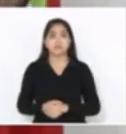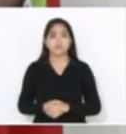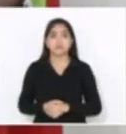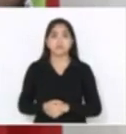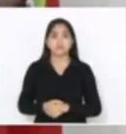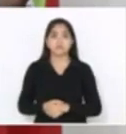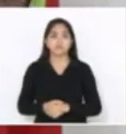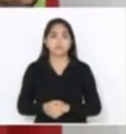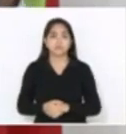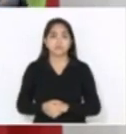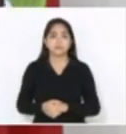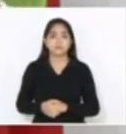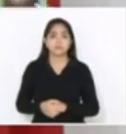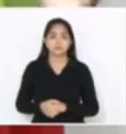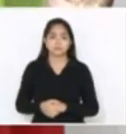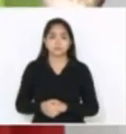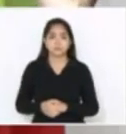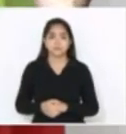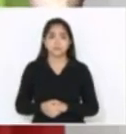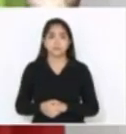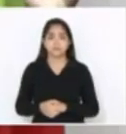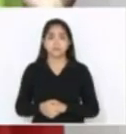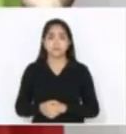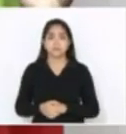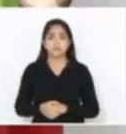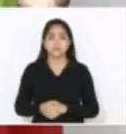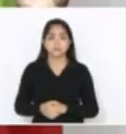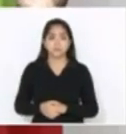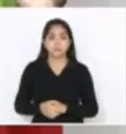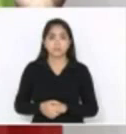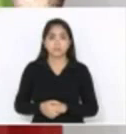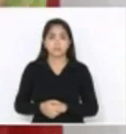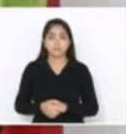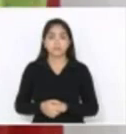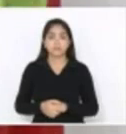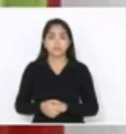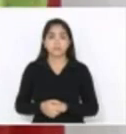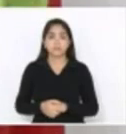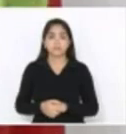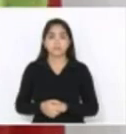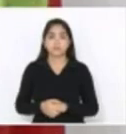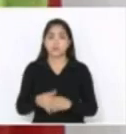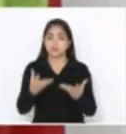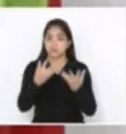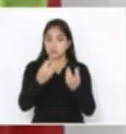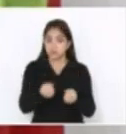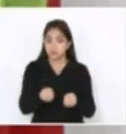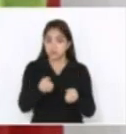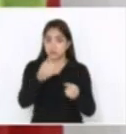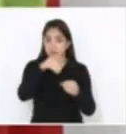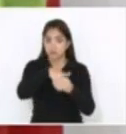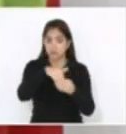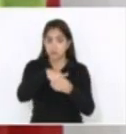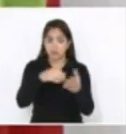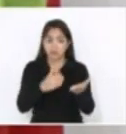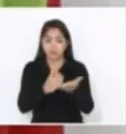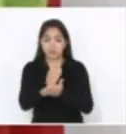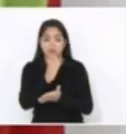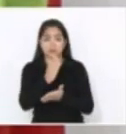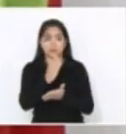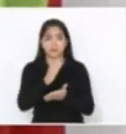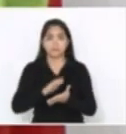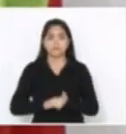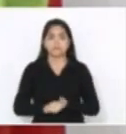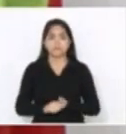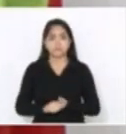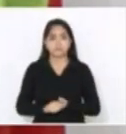e realçando que isso não quer dizer que sejam a favor da aprovação de uma emenda. O deputado Cobalquini, a deputada